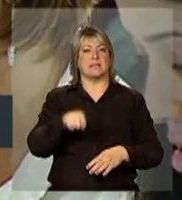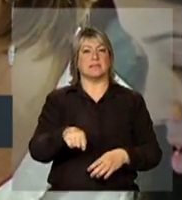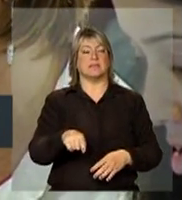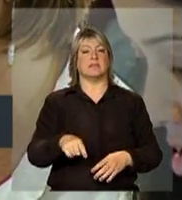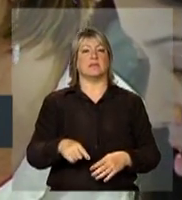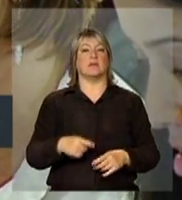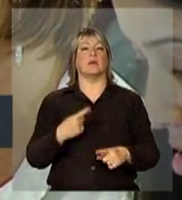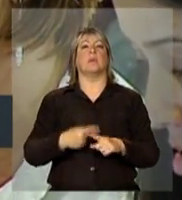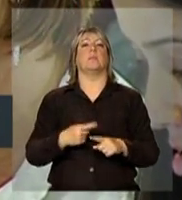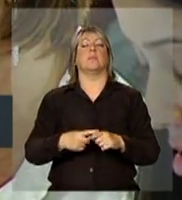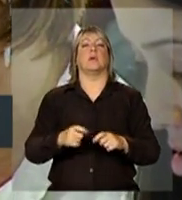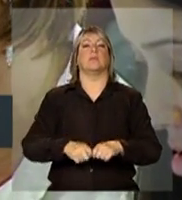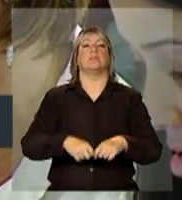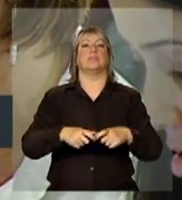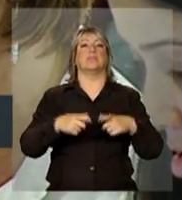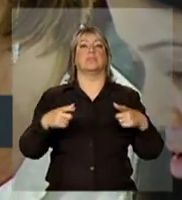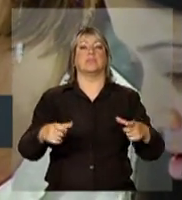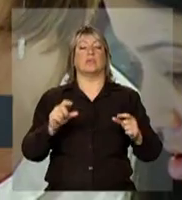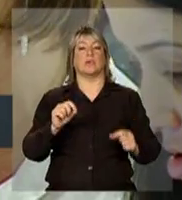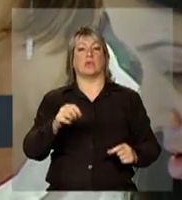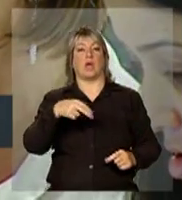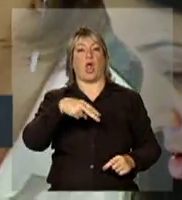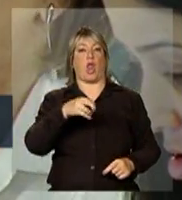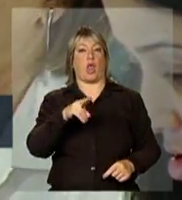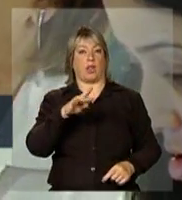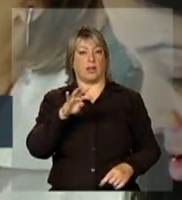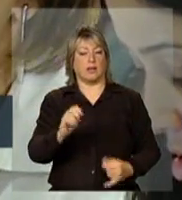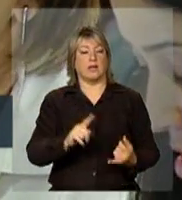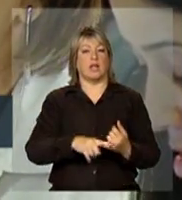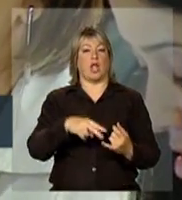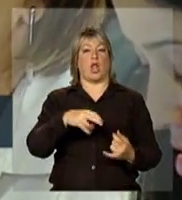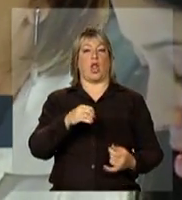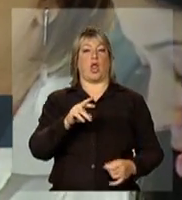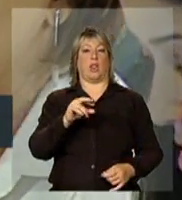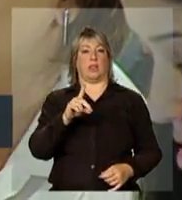o aumento do número de casos no Norte, Nordeste e Sul.